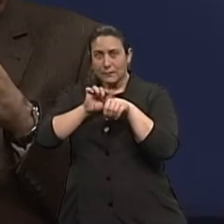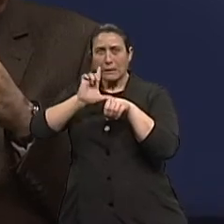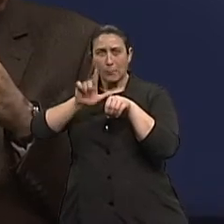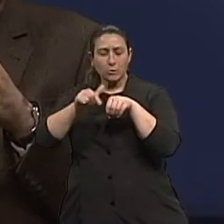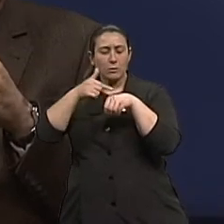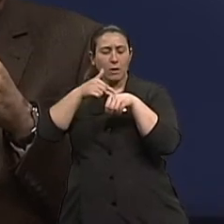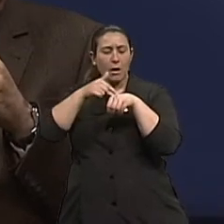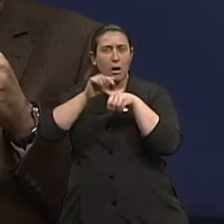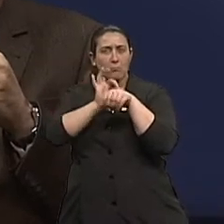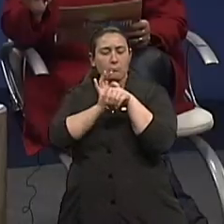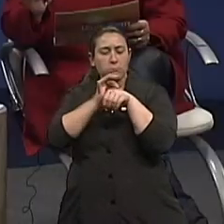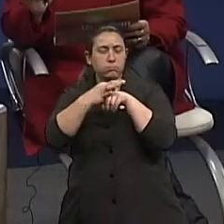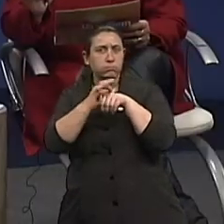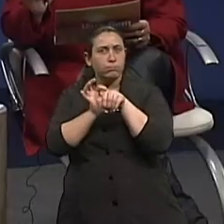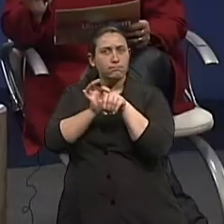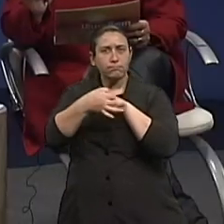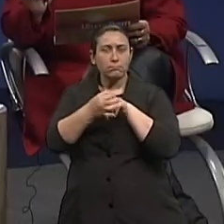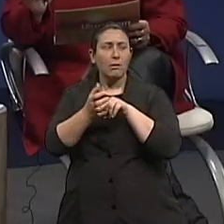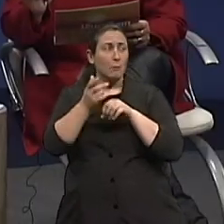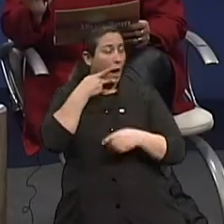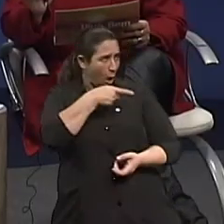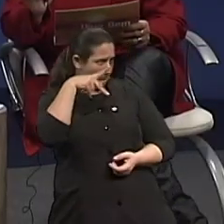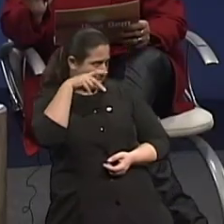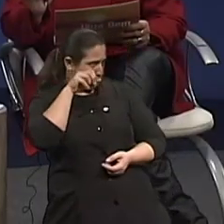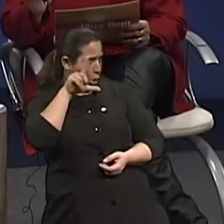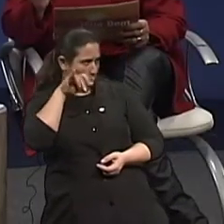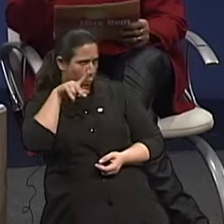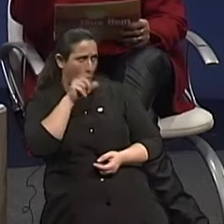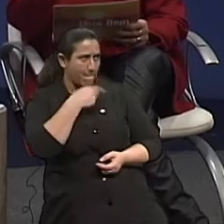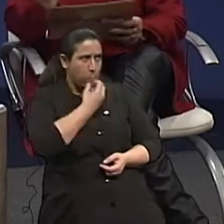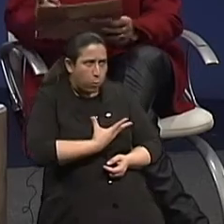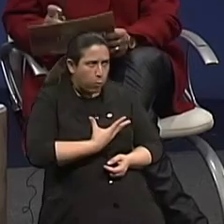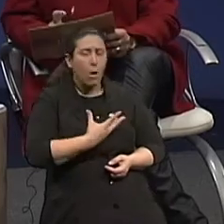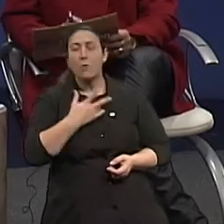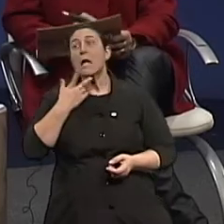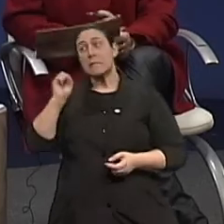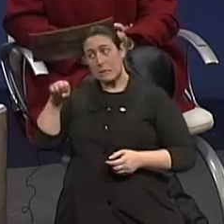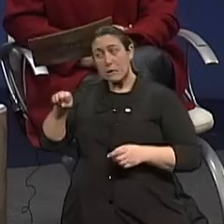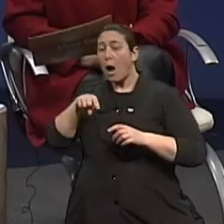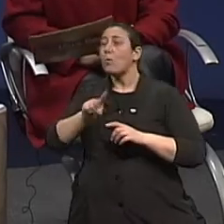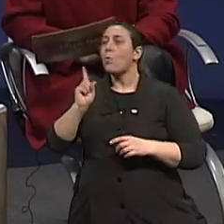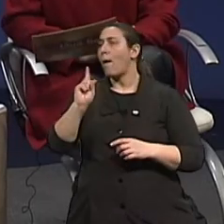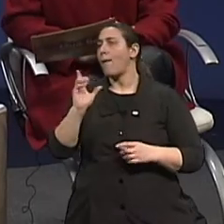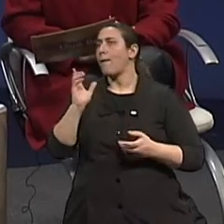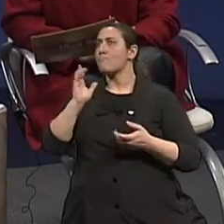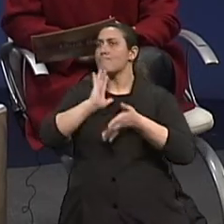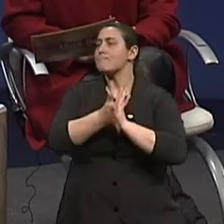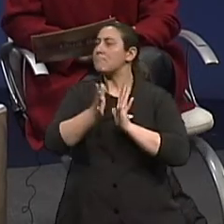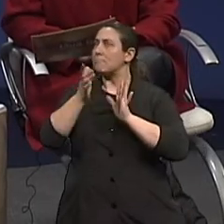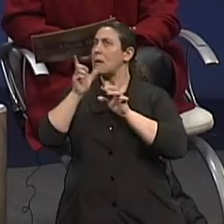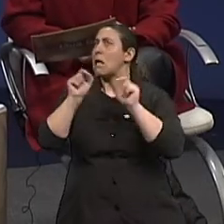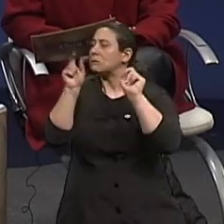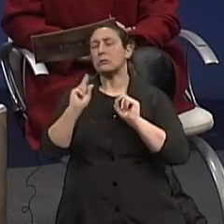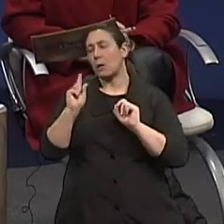pólipos. E o pólipo é benigno. O pólipo é benigno. Ah, isso é que é importante. E alguns pólipos vão